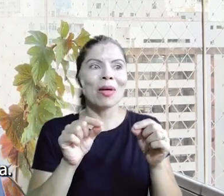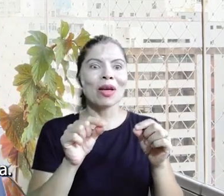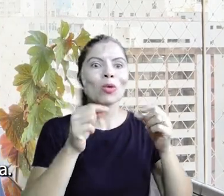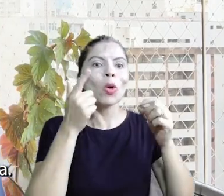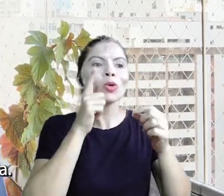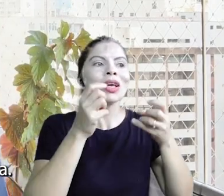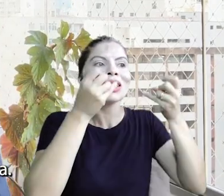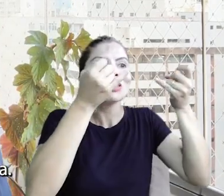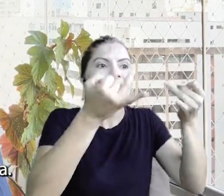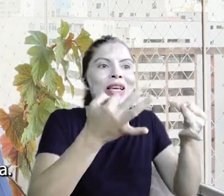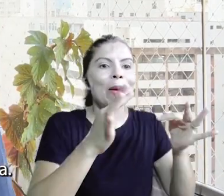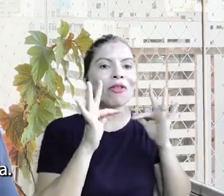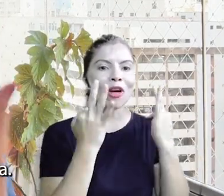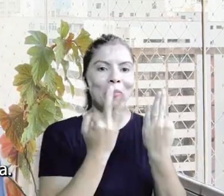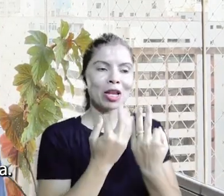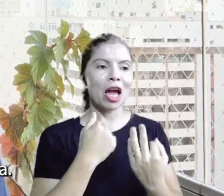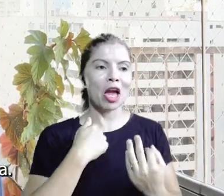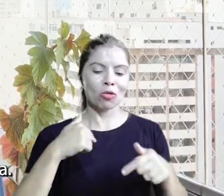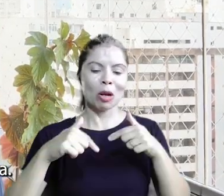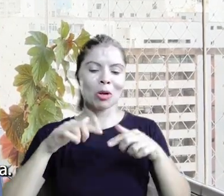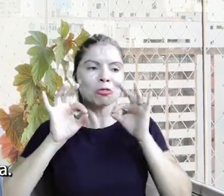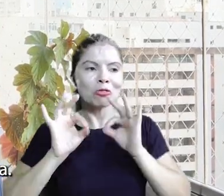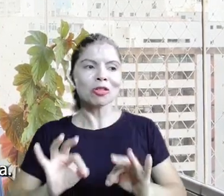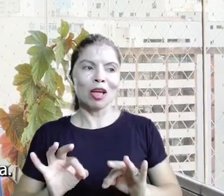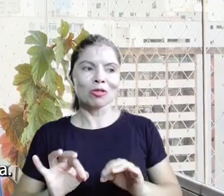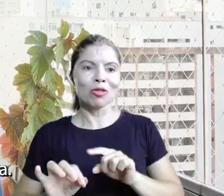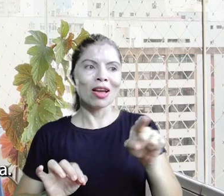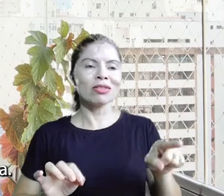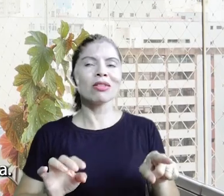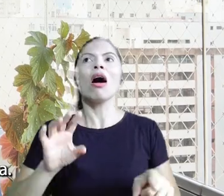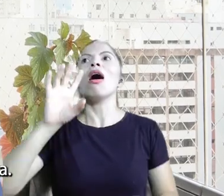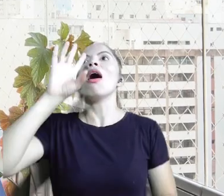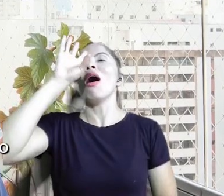para a família que a gente está fazendo a coisa certa.